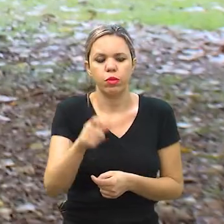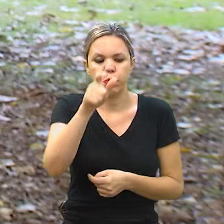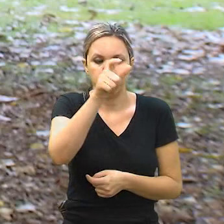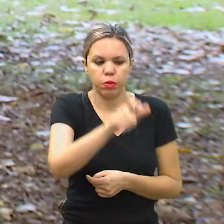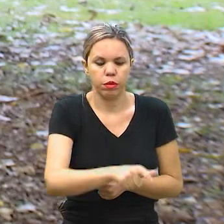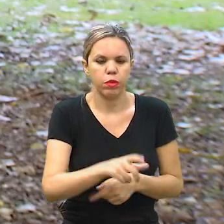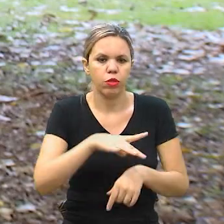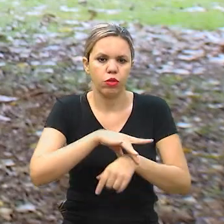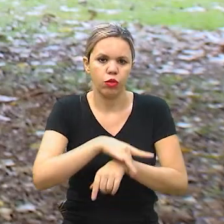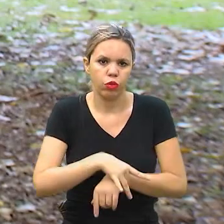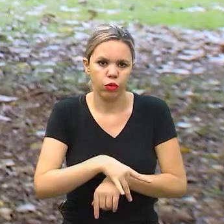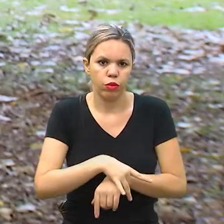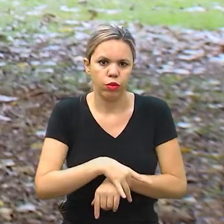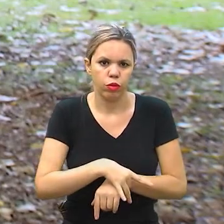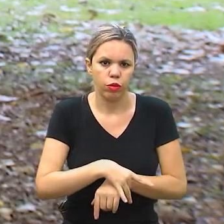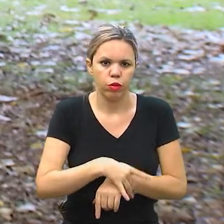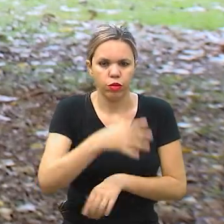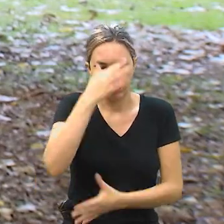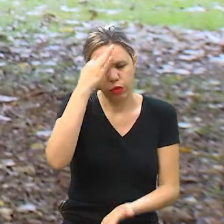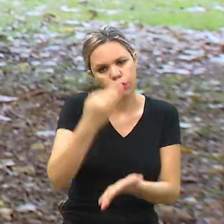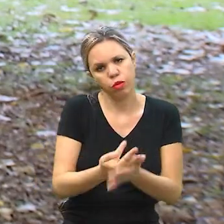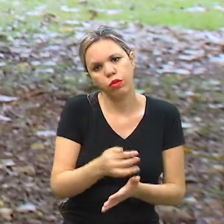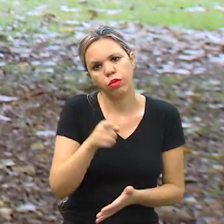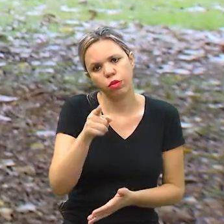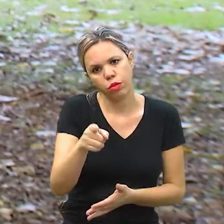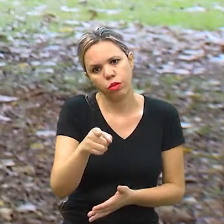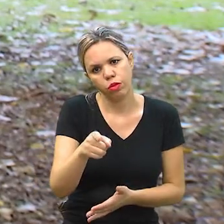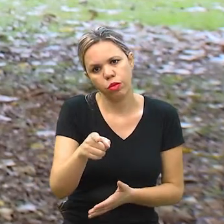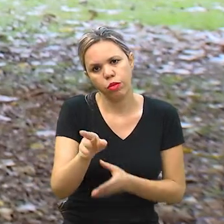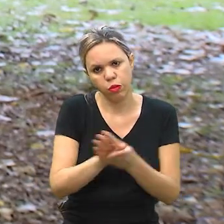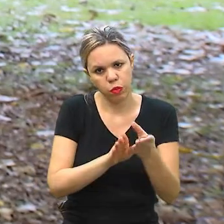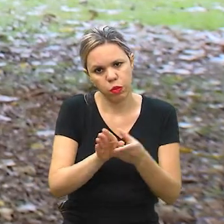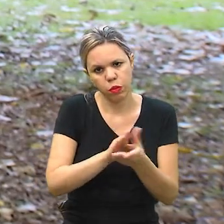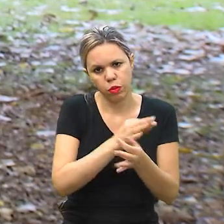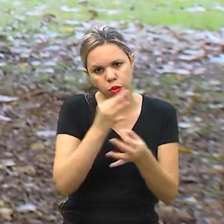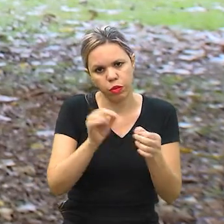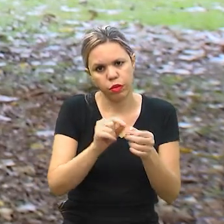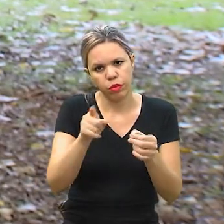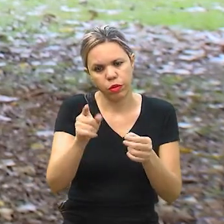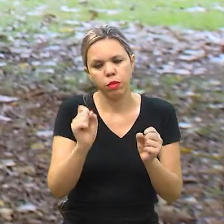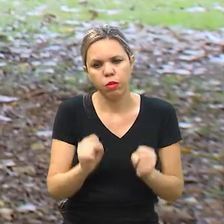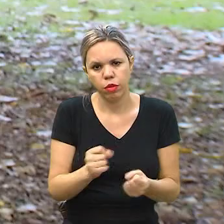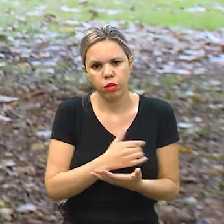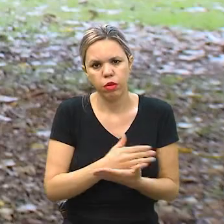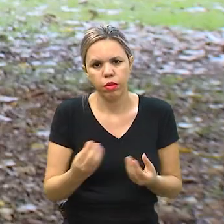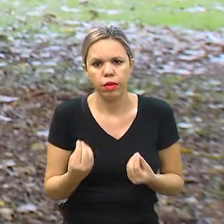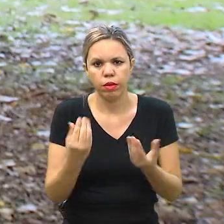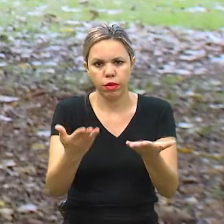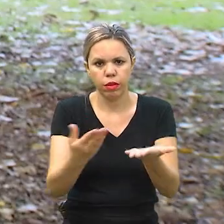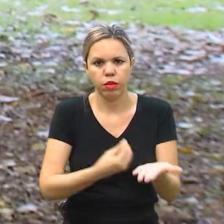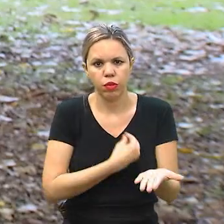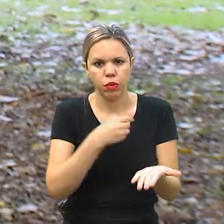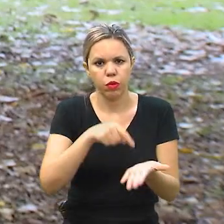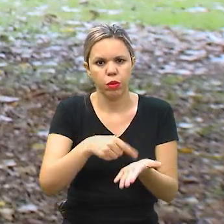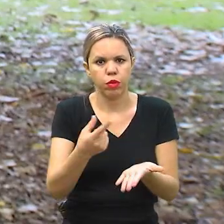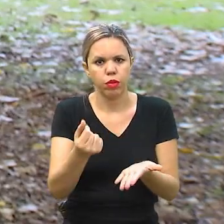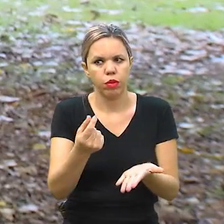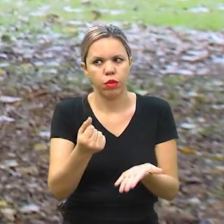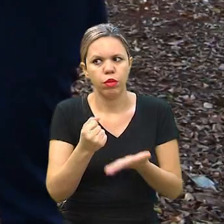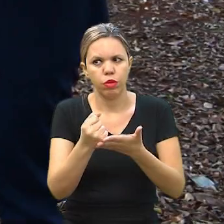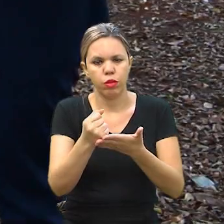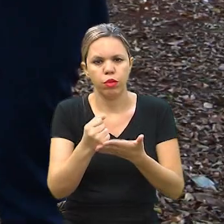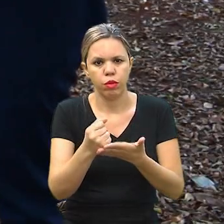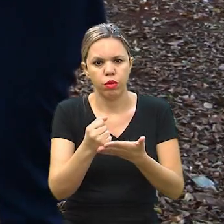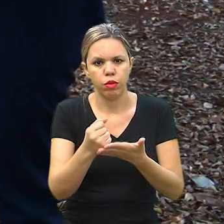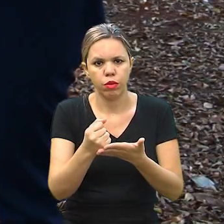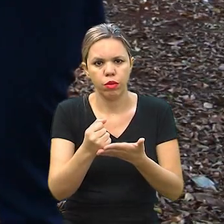uma pessoa muito segura, uma pessoa que você confia, uma pessoa que ele seja bem recomendada, para você poder entregar a sua vida financeira, para ele poder te ajudar.